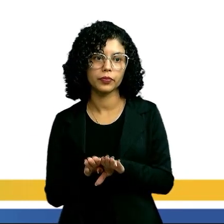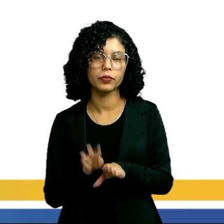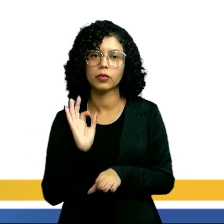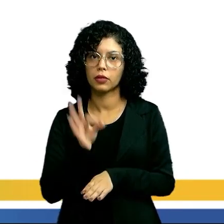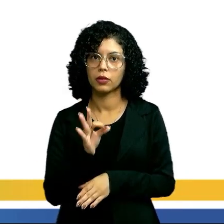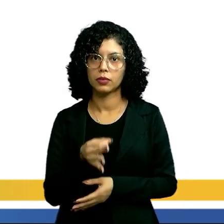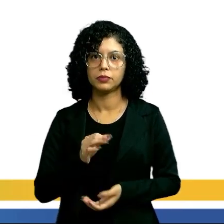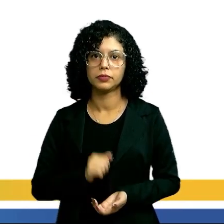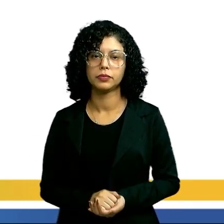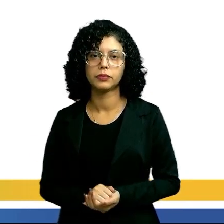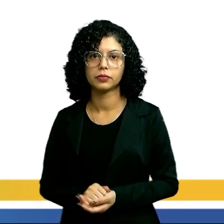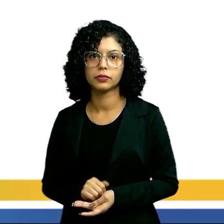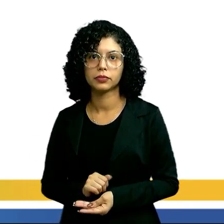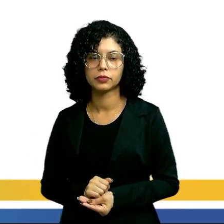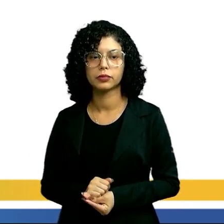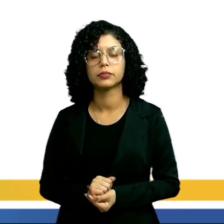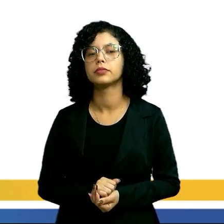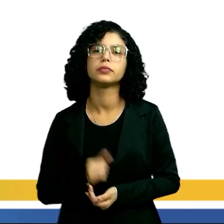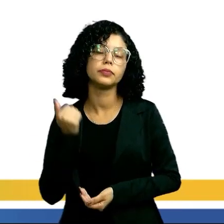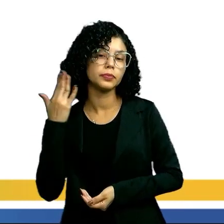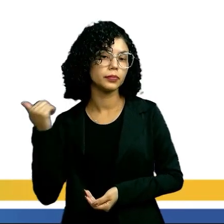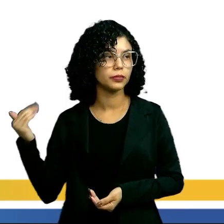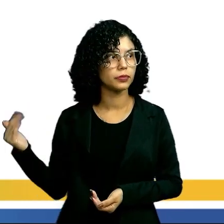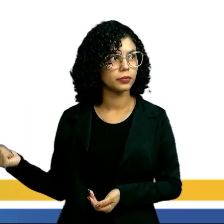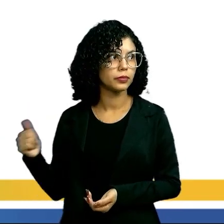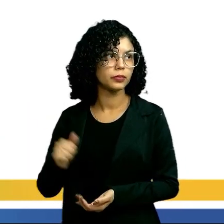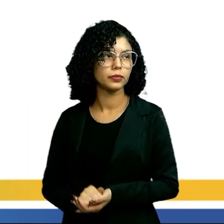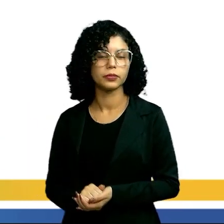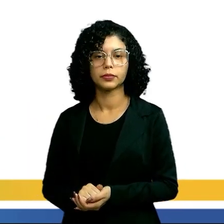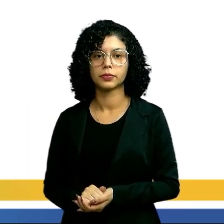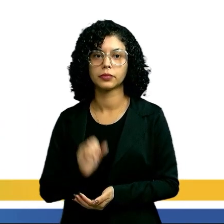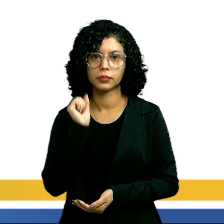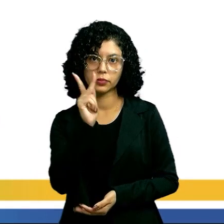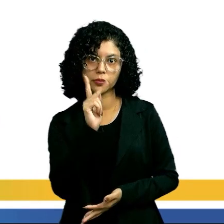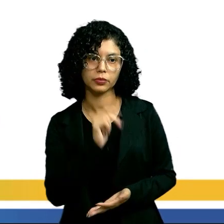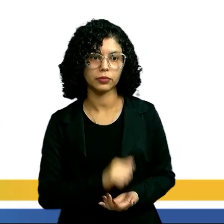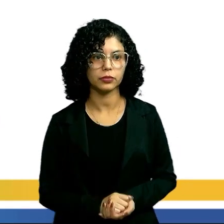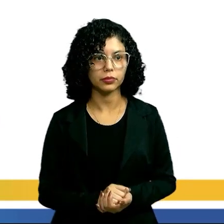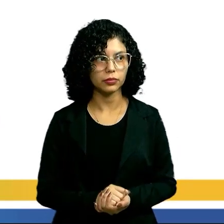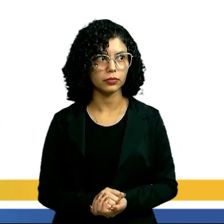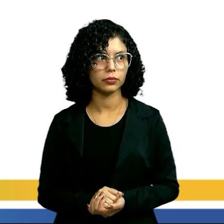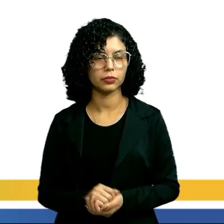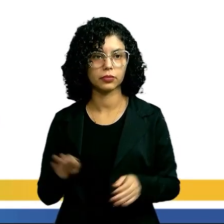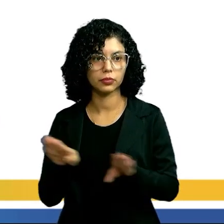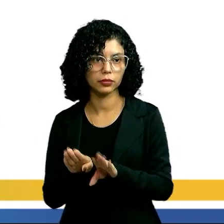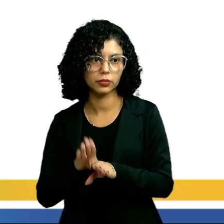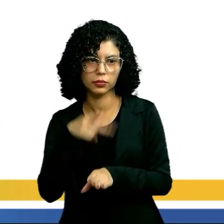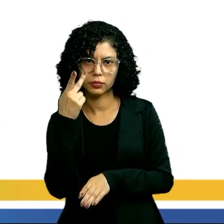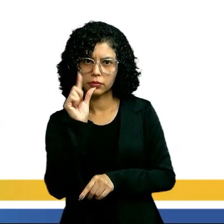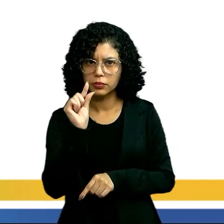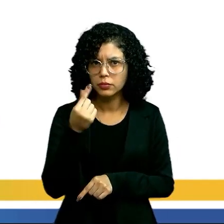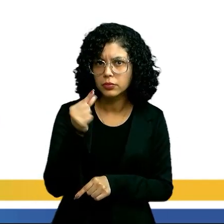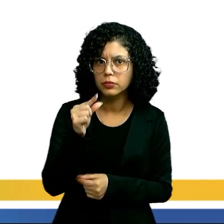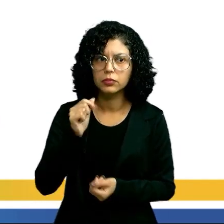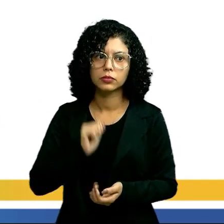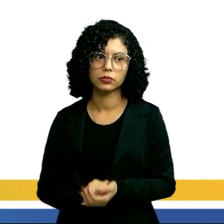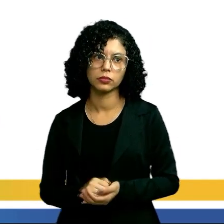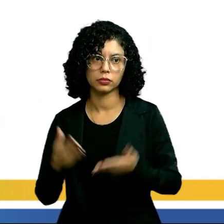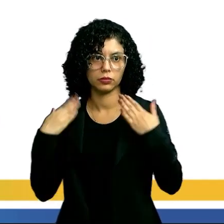Então, esse aí é o famoso muda, tá? Vamos falar um pouquinho da